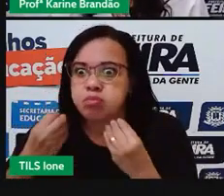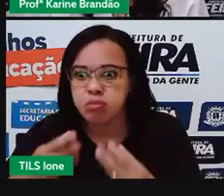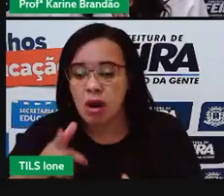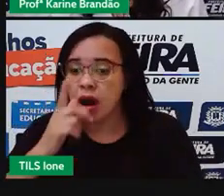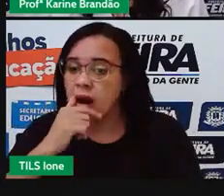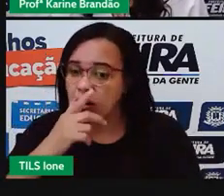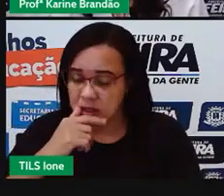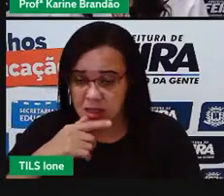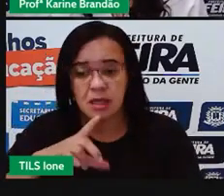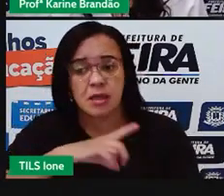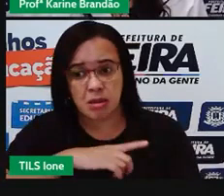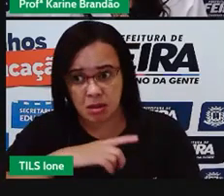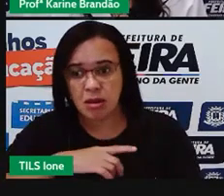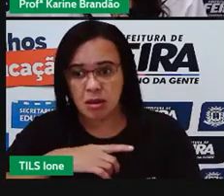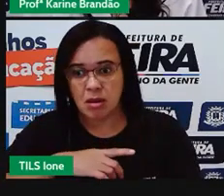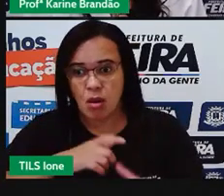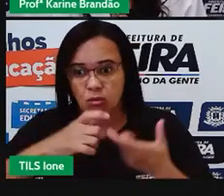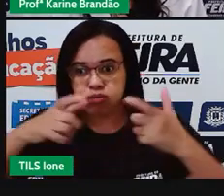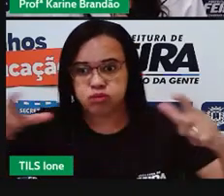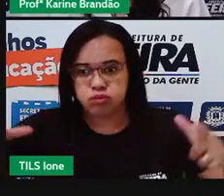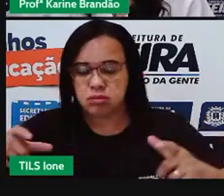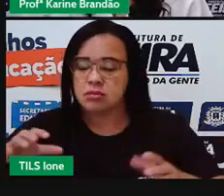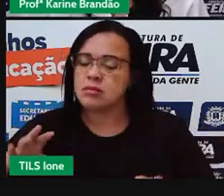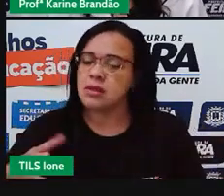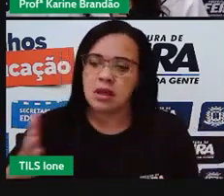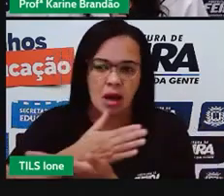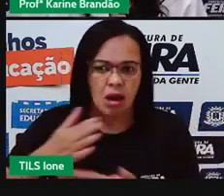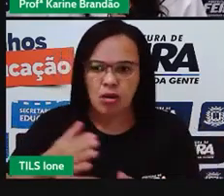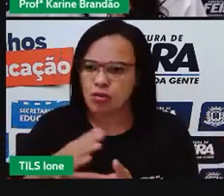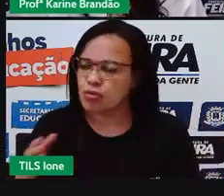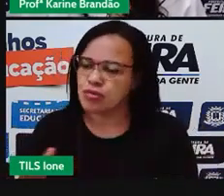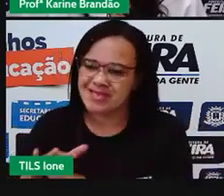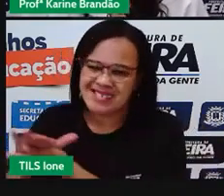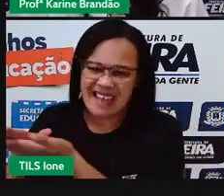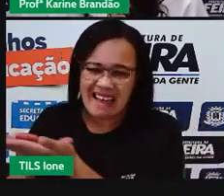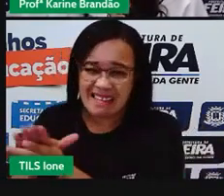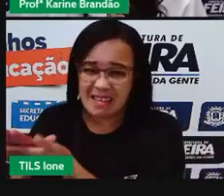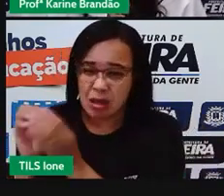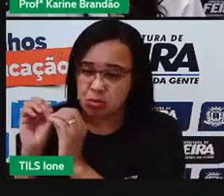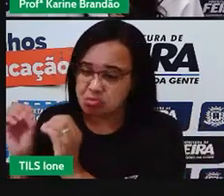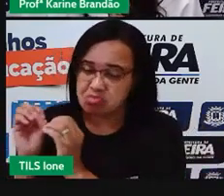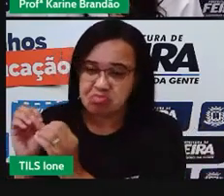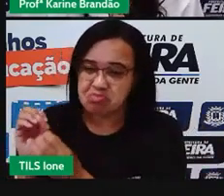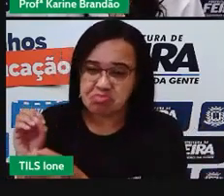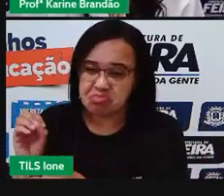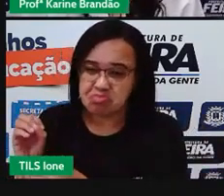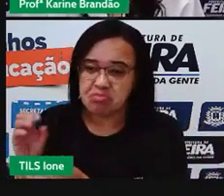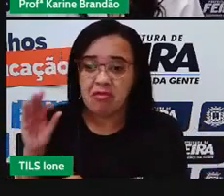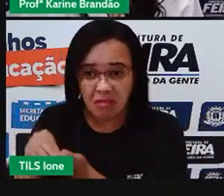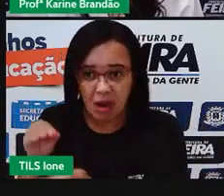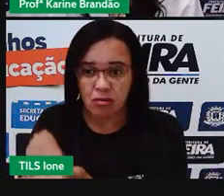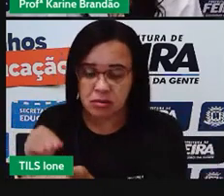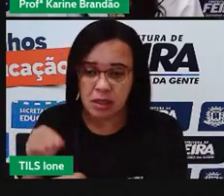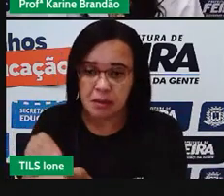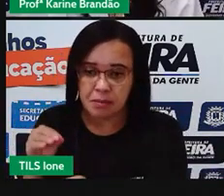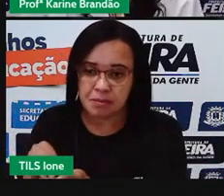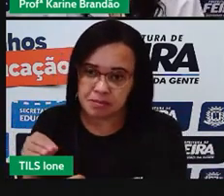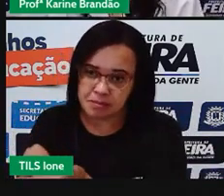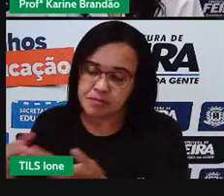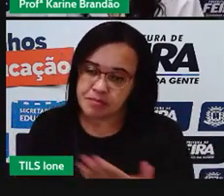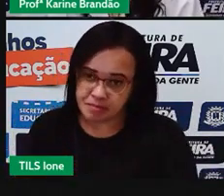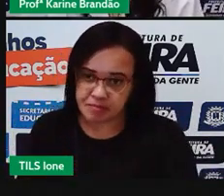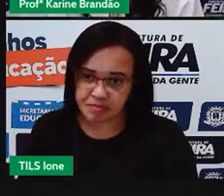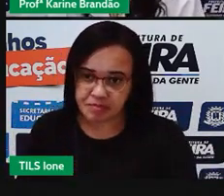quantidade de água doce, né? Água possível de ser utilizada por nós, seres humanos,